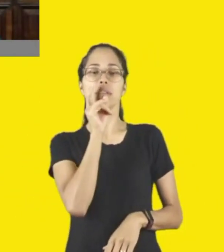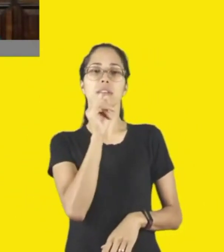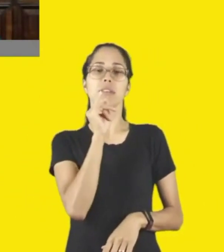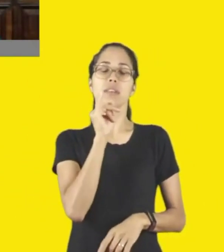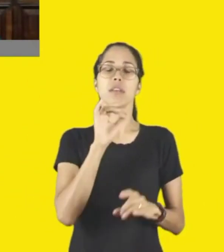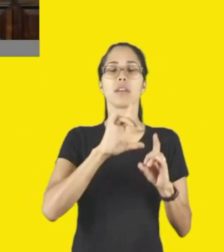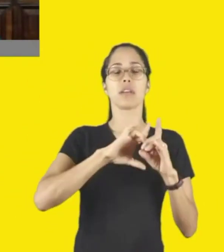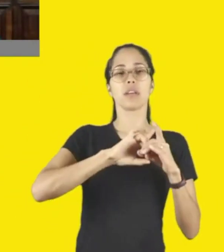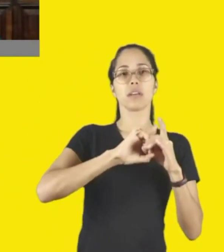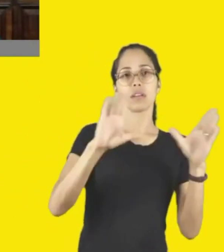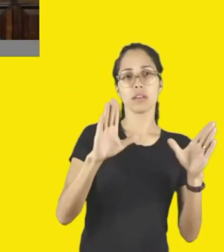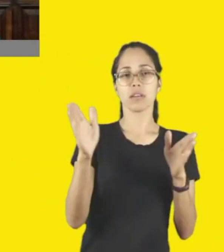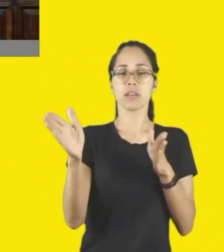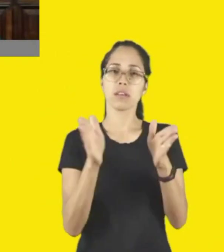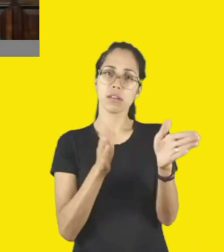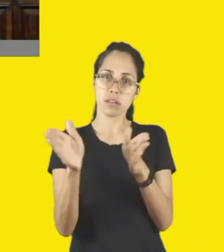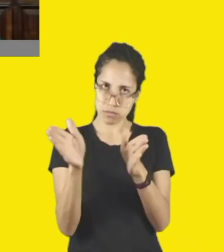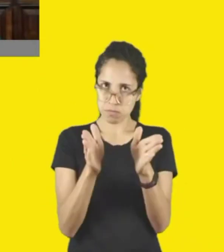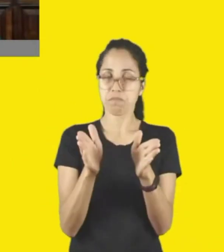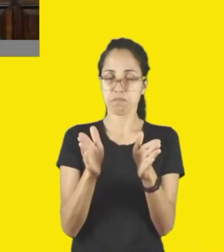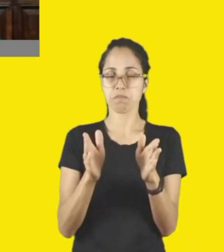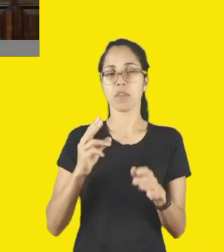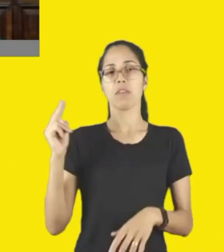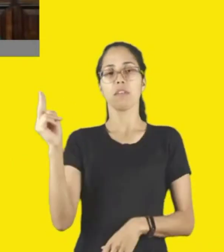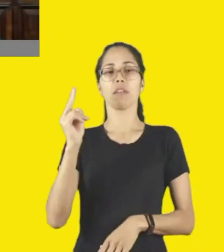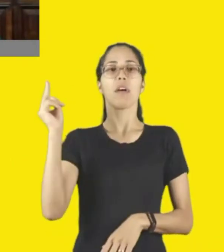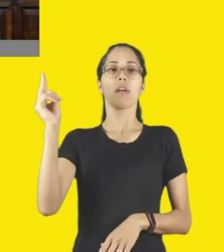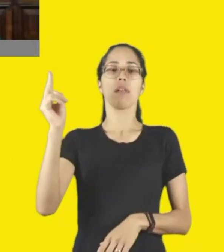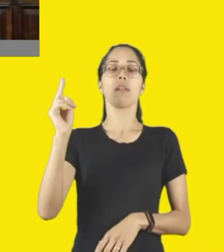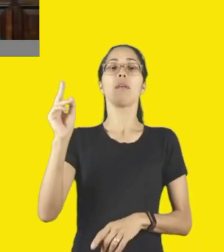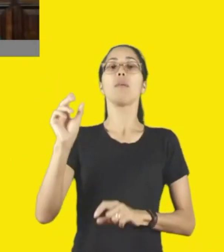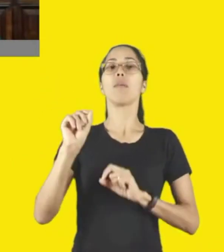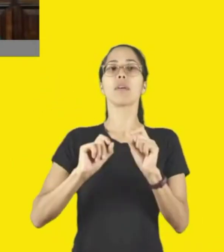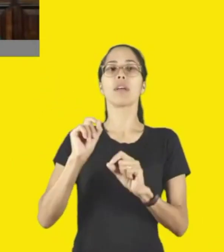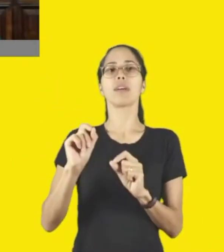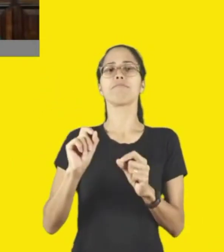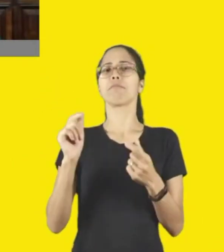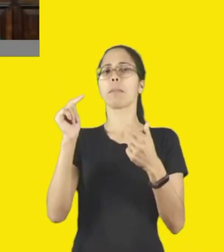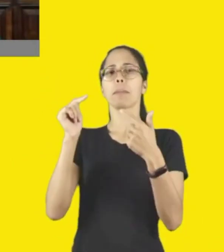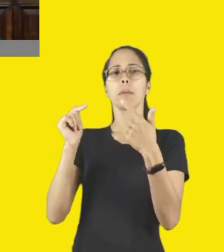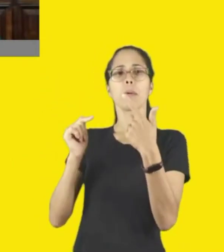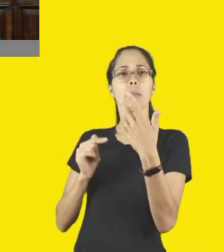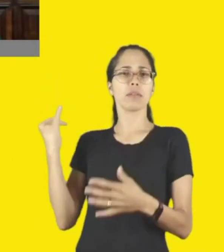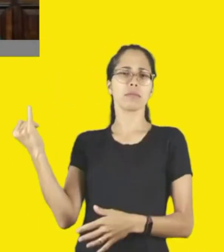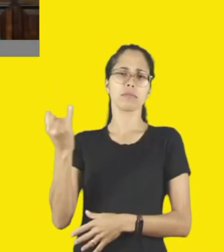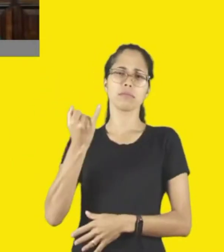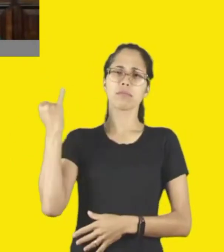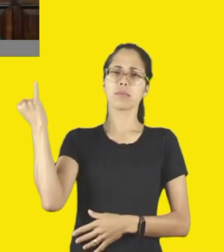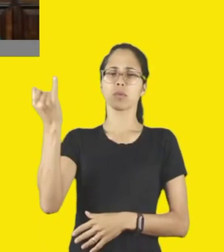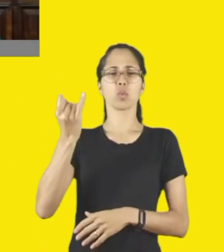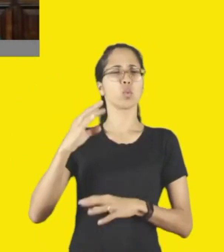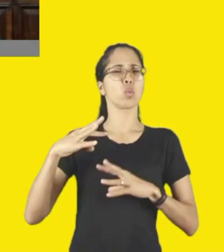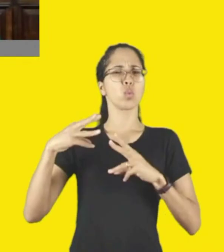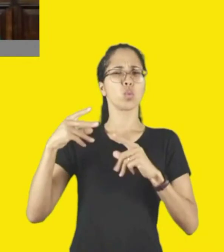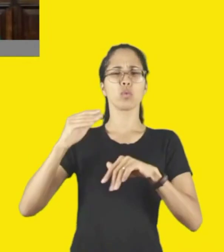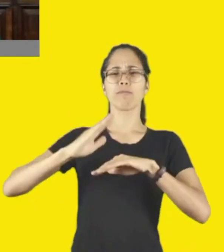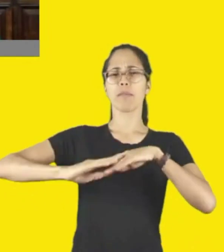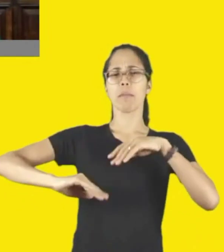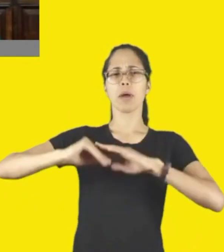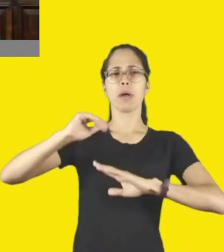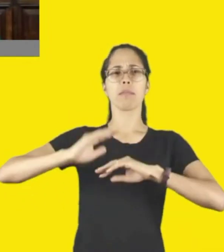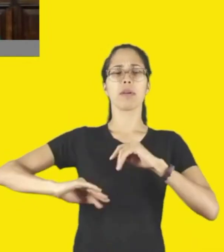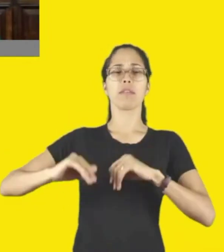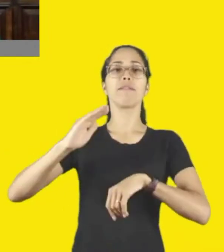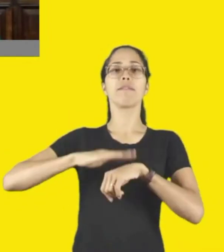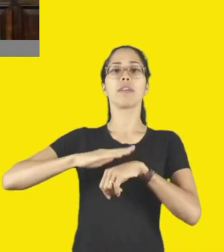assistibilidade, então são valores que eles perpassam todas as ações que o SESC faz em todos os programas. Mas é